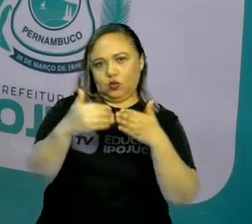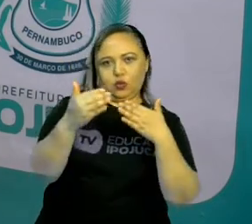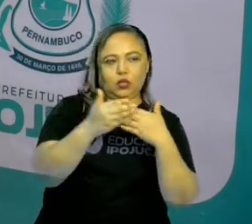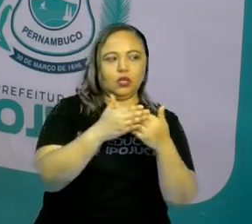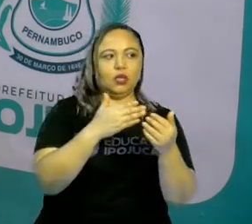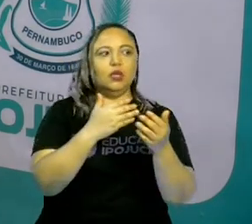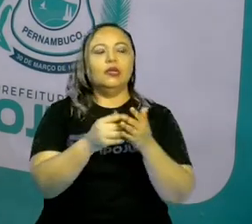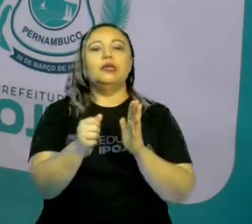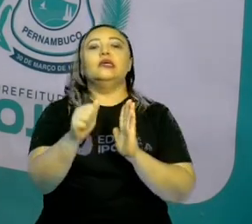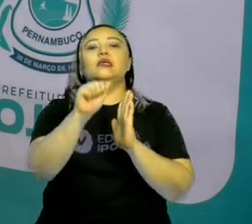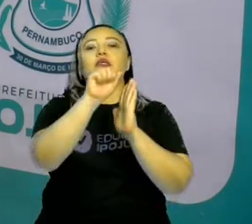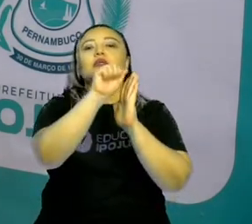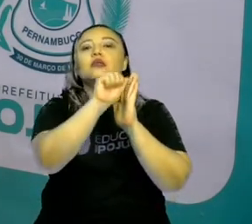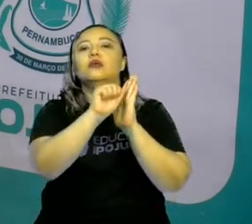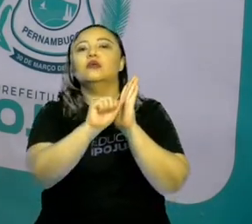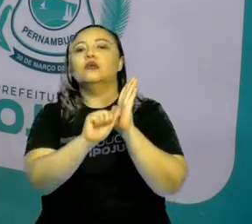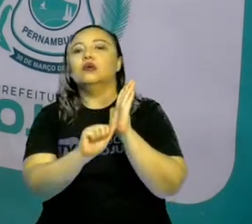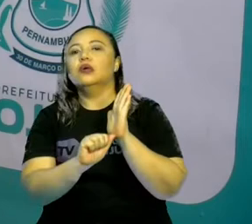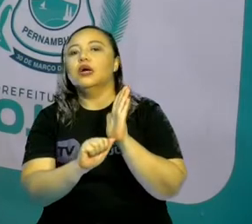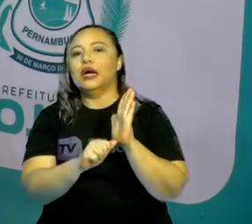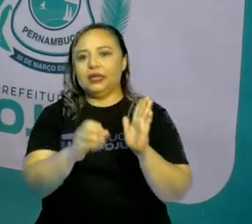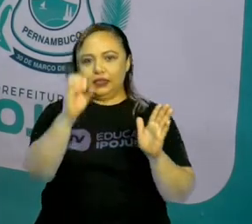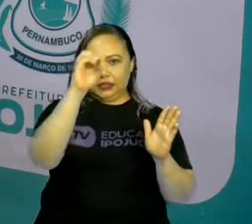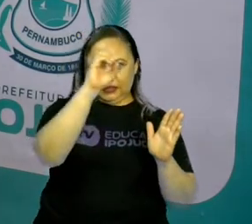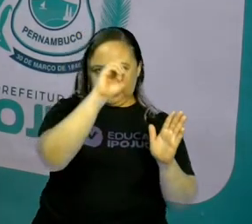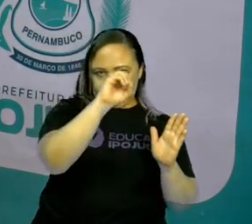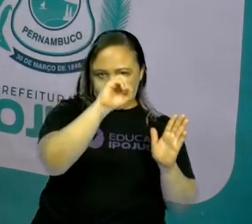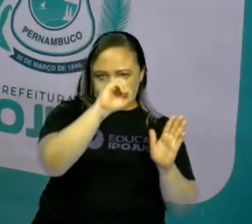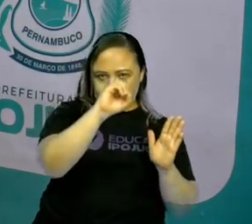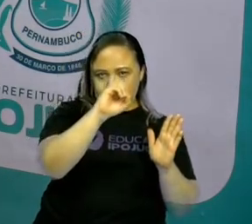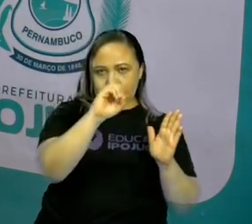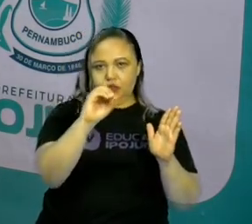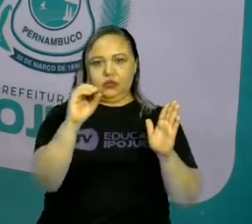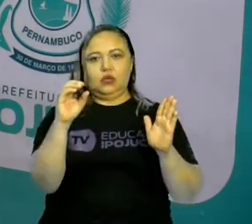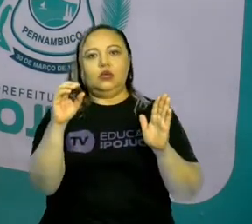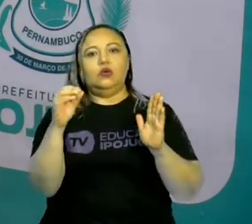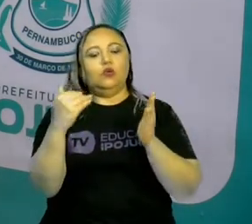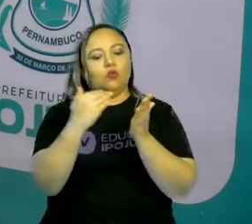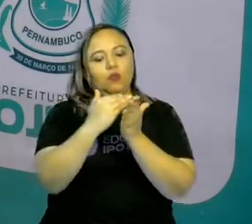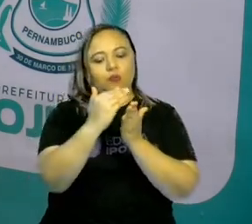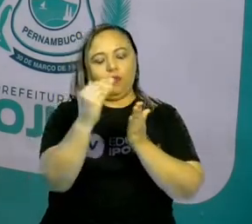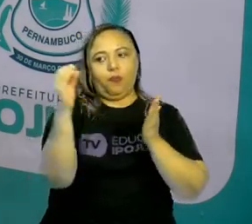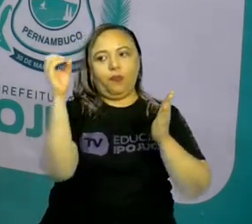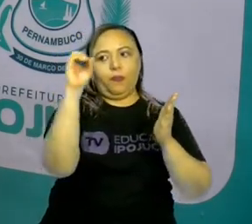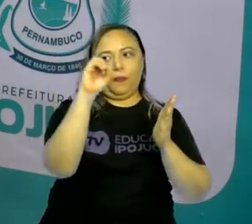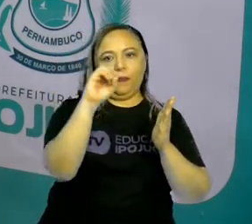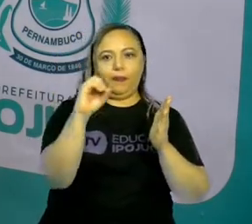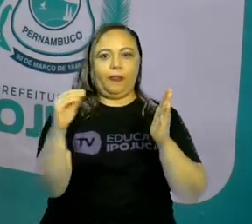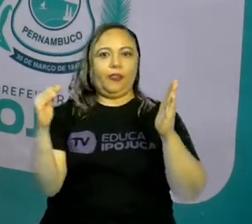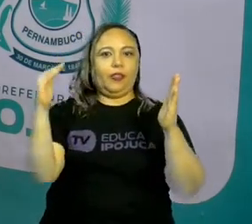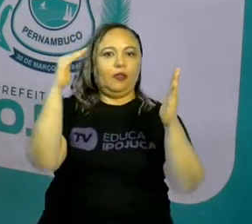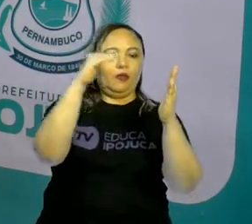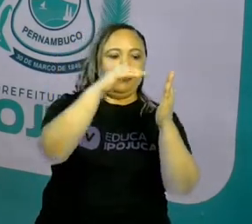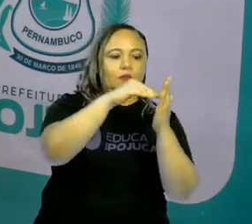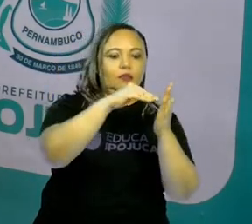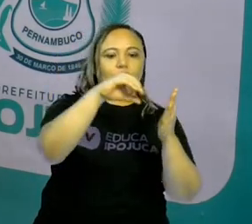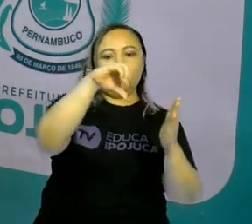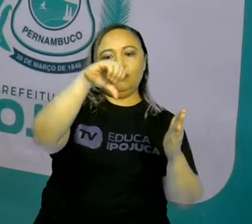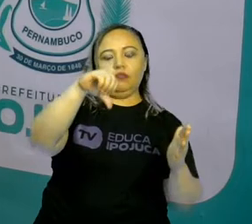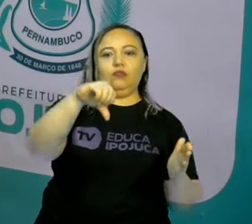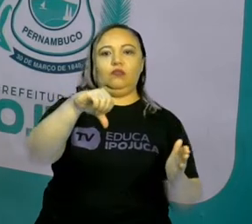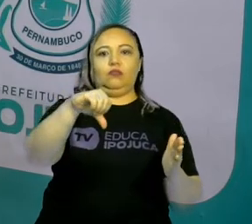algarismos aqui, de 0, olha, lembra aí, Começa do 0 e vai até o 9.